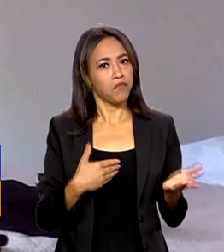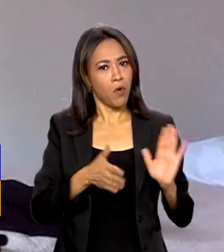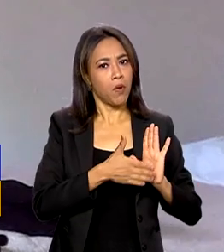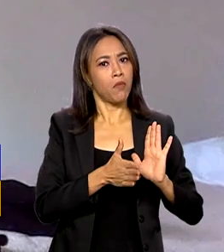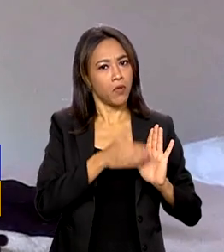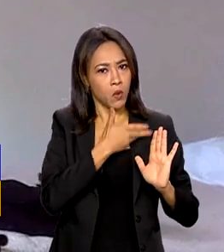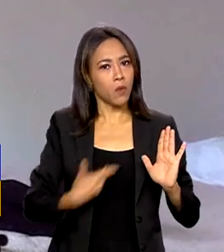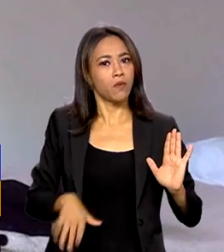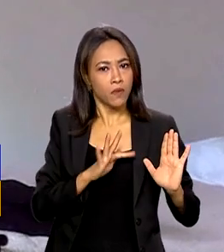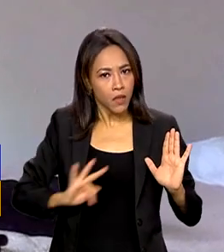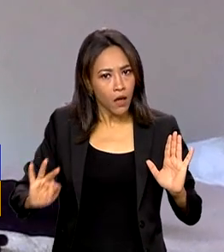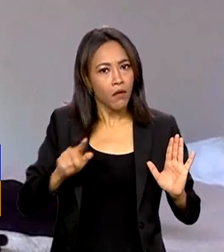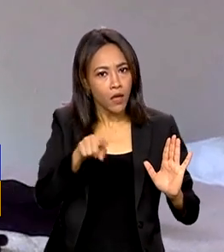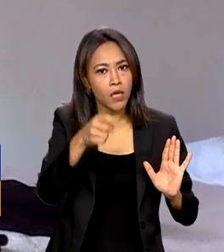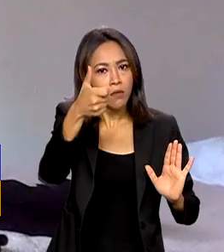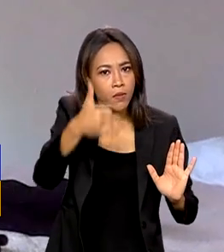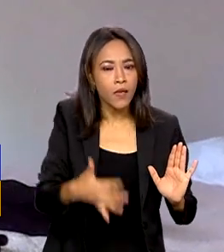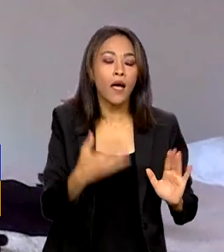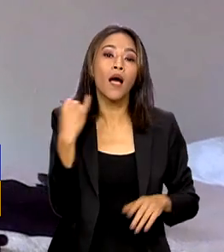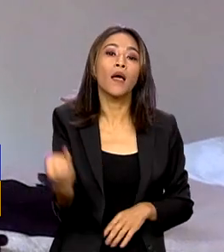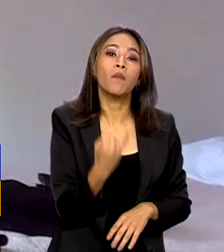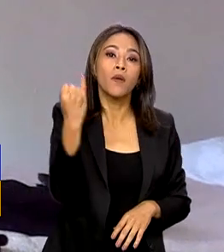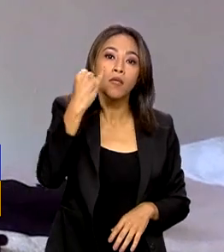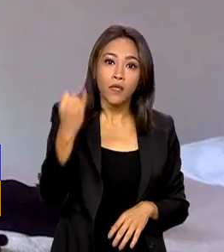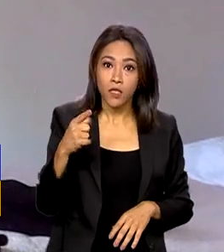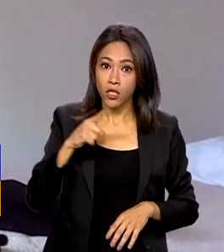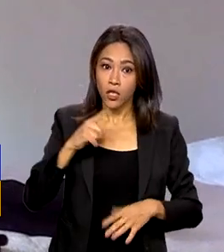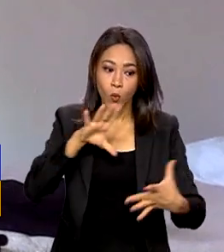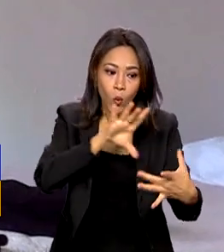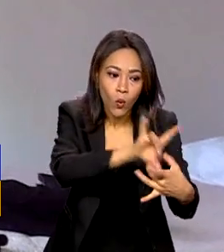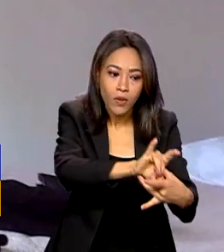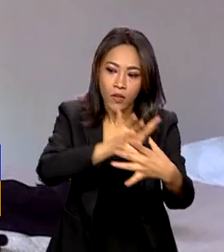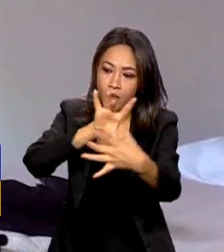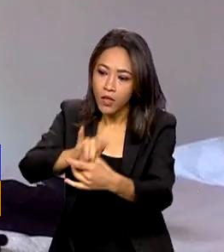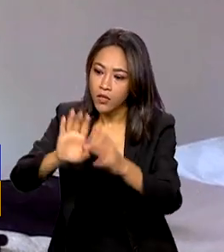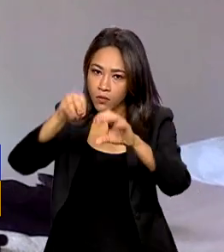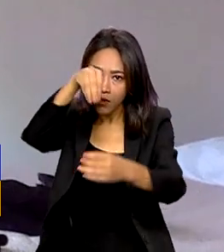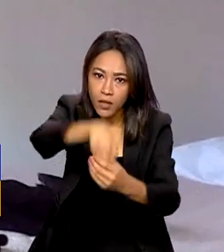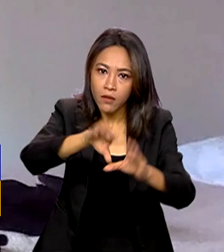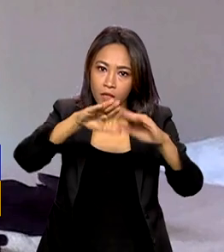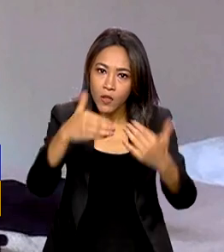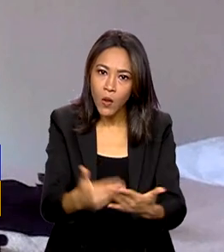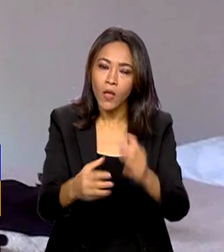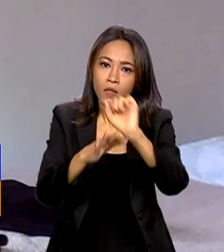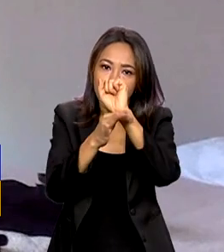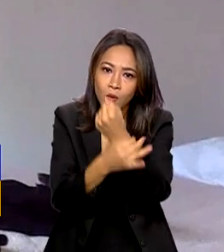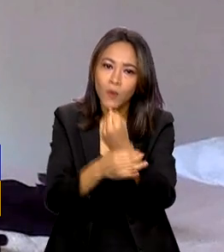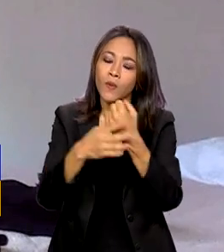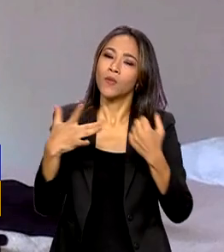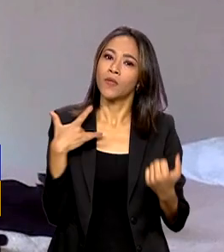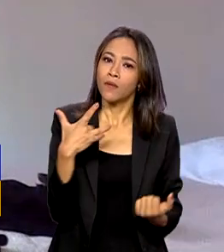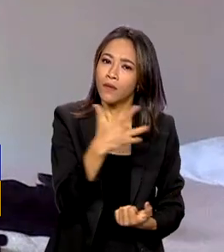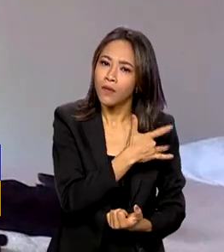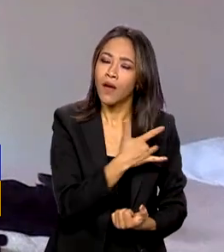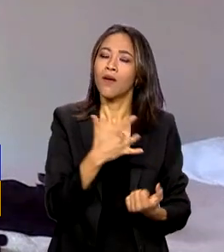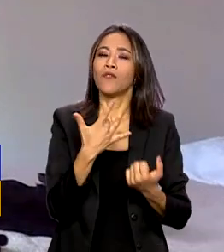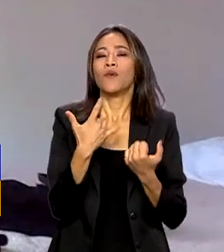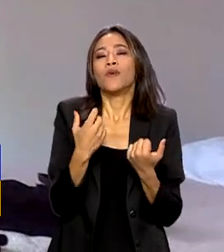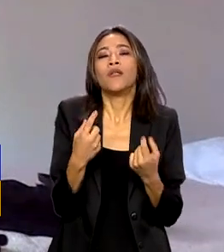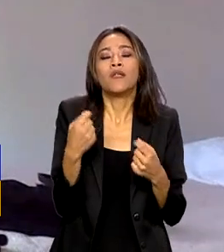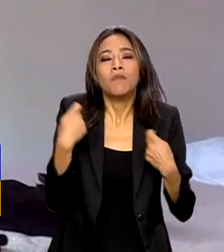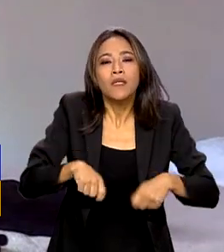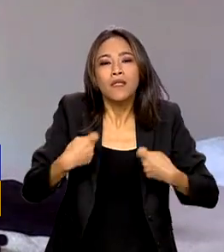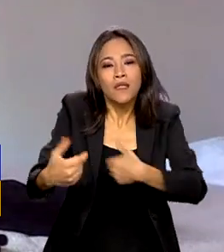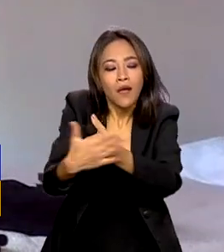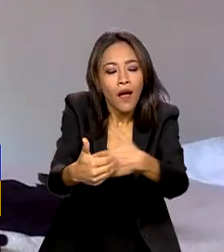Ele ressalta a importância de promover um ambiente que seja seguro, saudável e acolhedor nas escolas